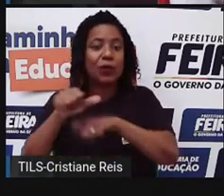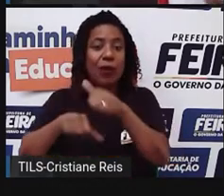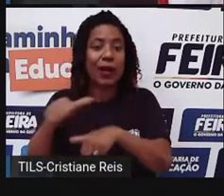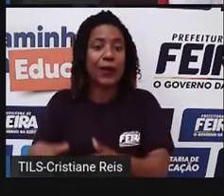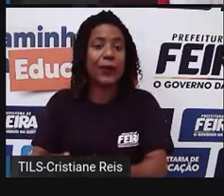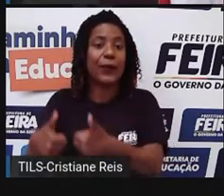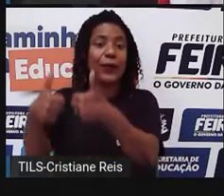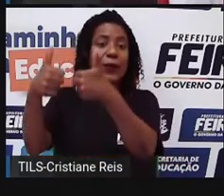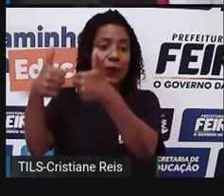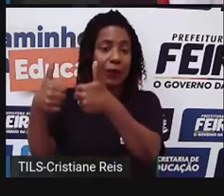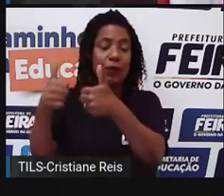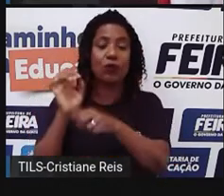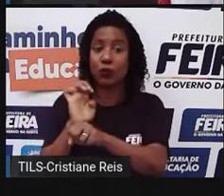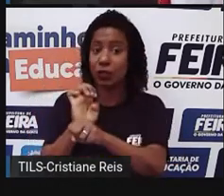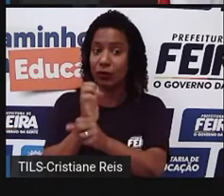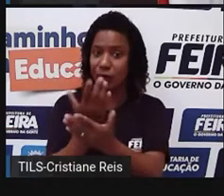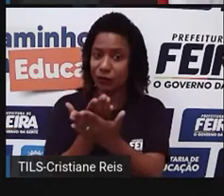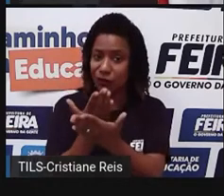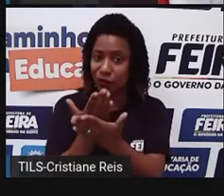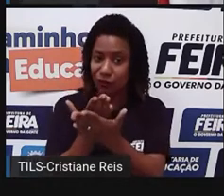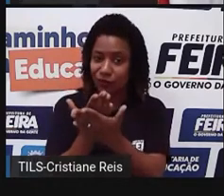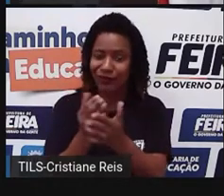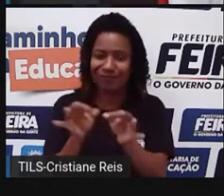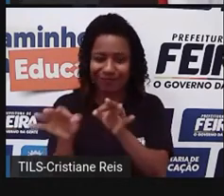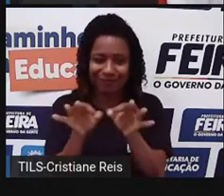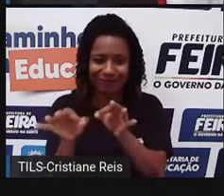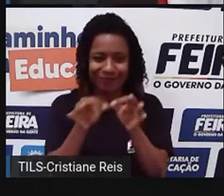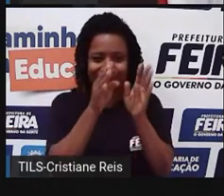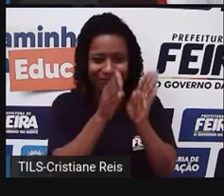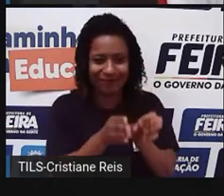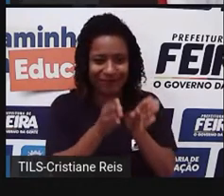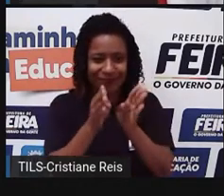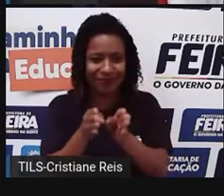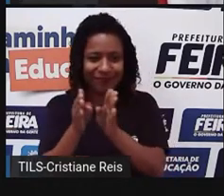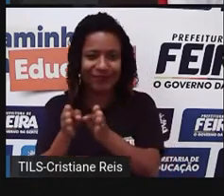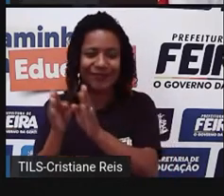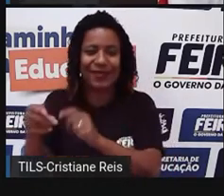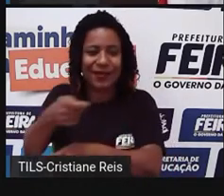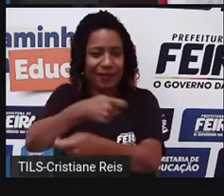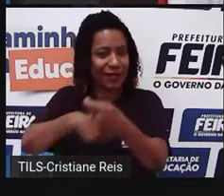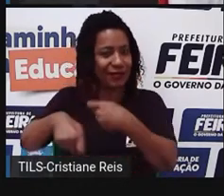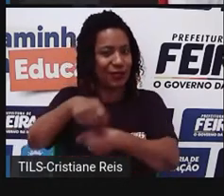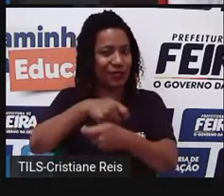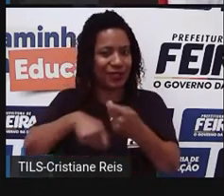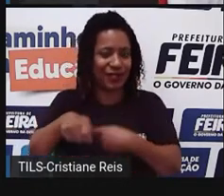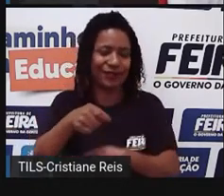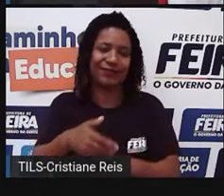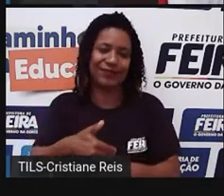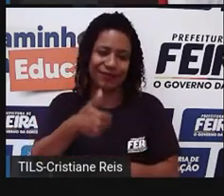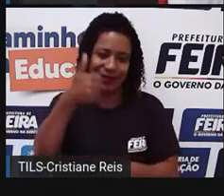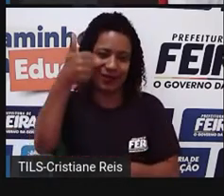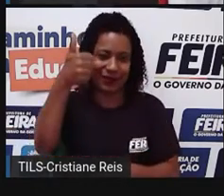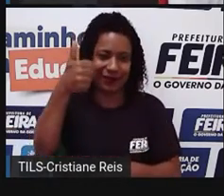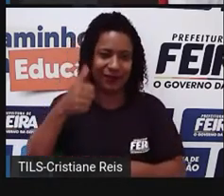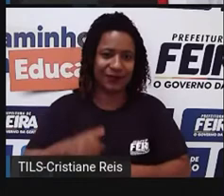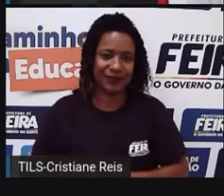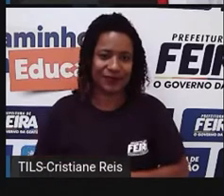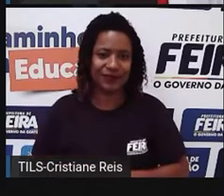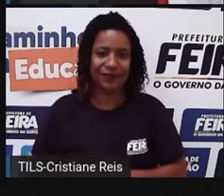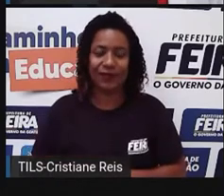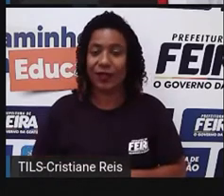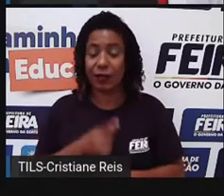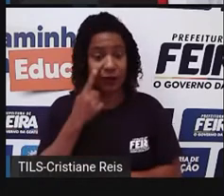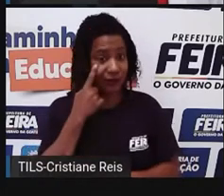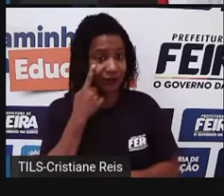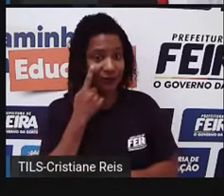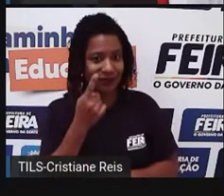estuda, que o Estado organiza para administrar melhor esse território, né. Aqui vocês estão percebendo, né,